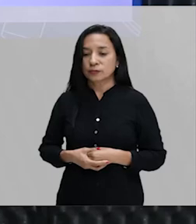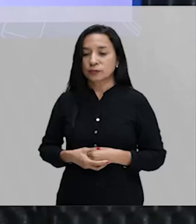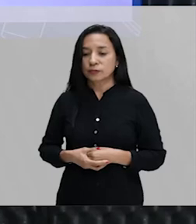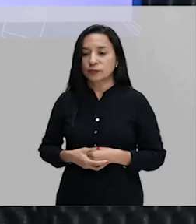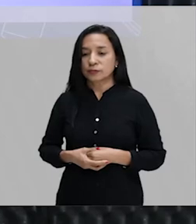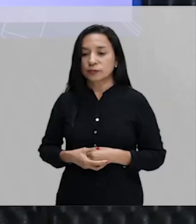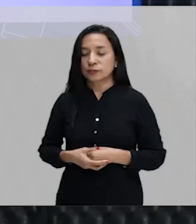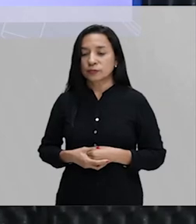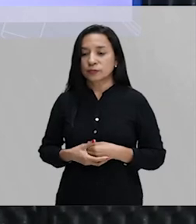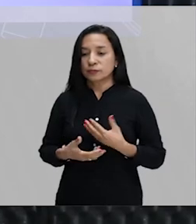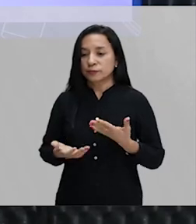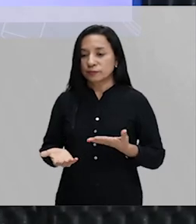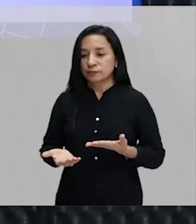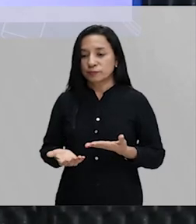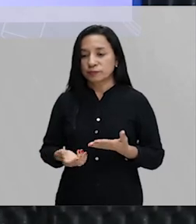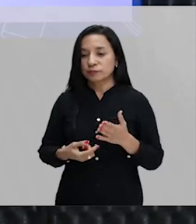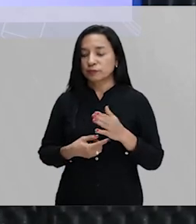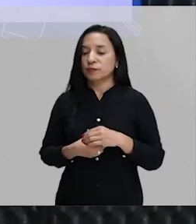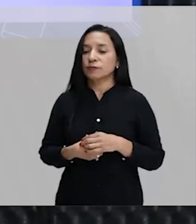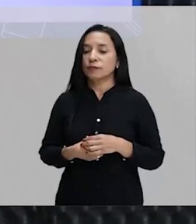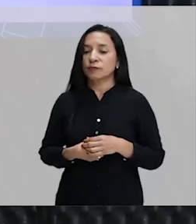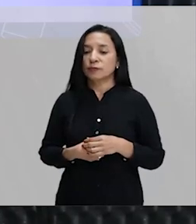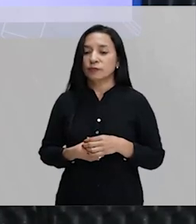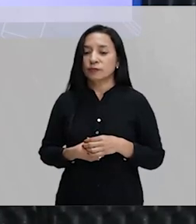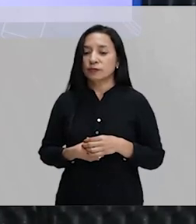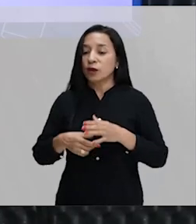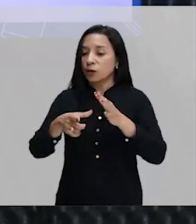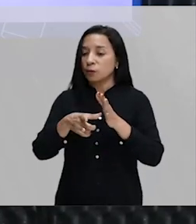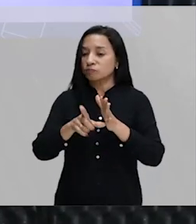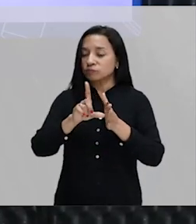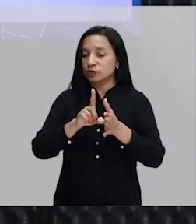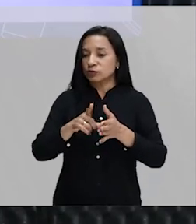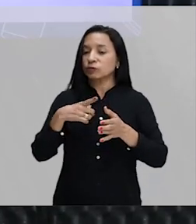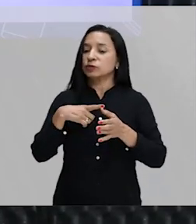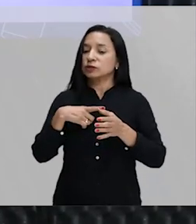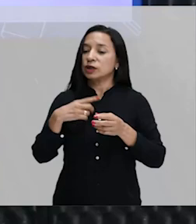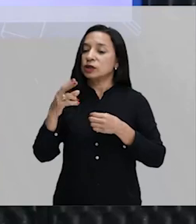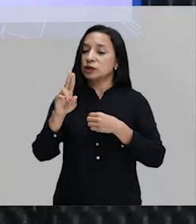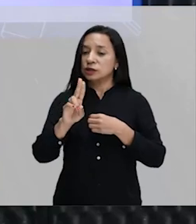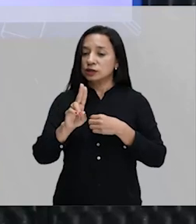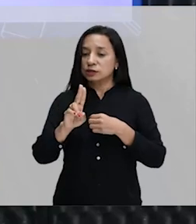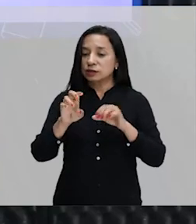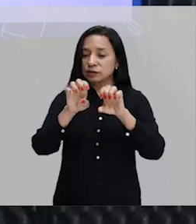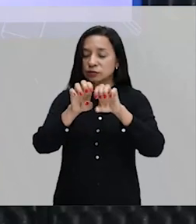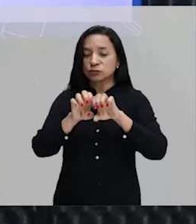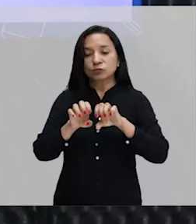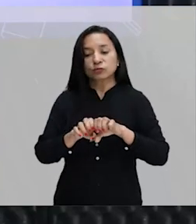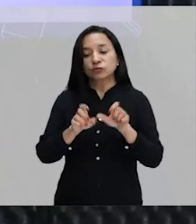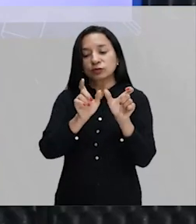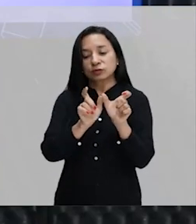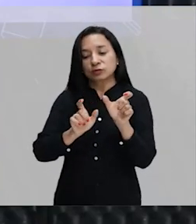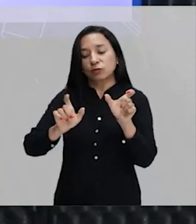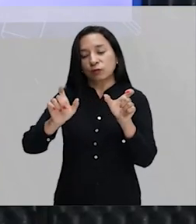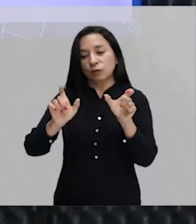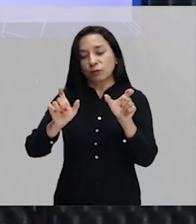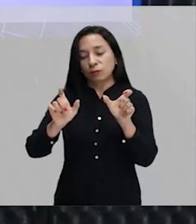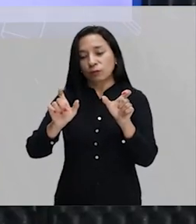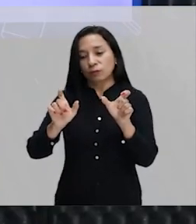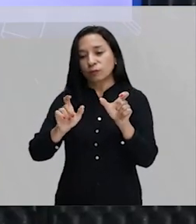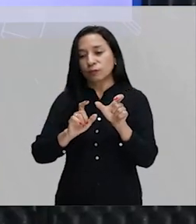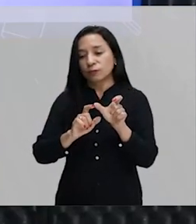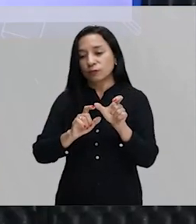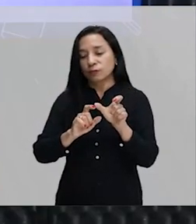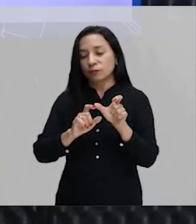o indicativo do pretérito anterior tem a mesma construção do plus com perfeito tá